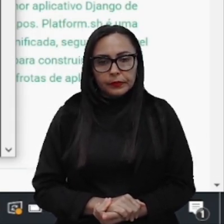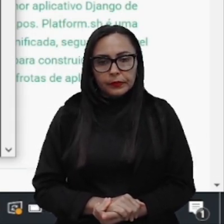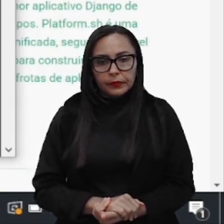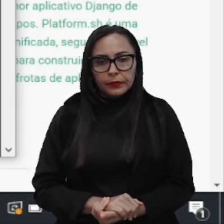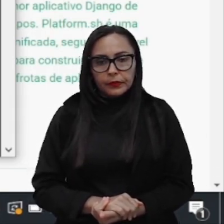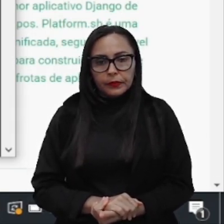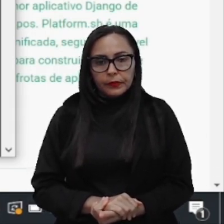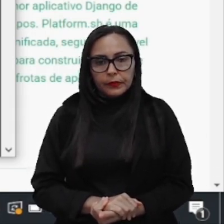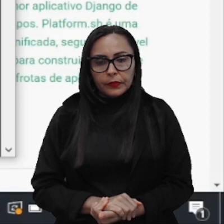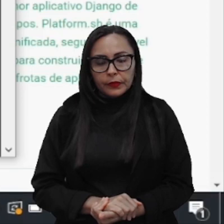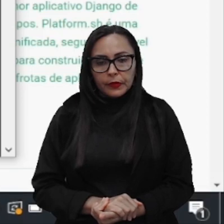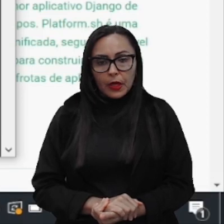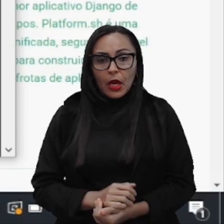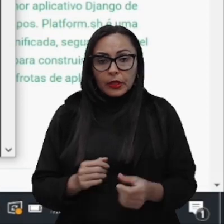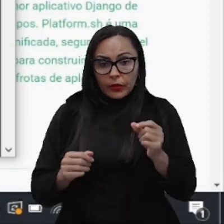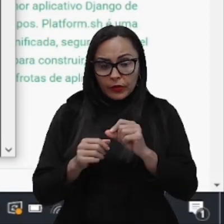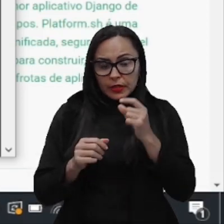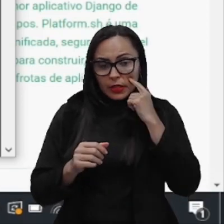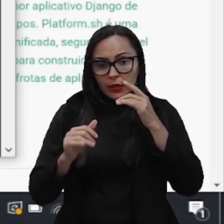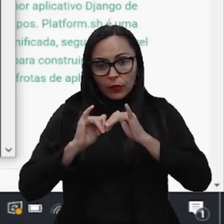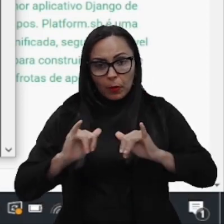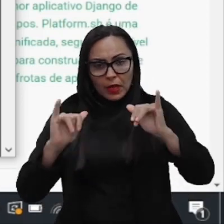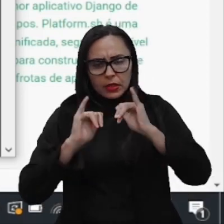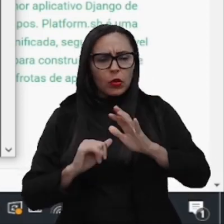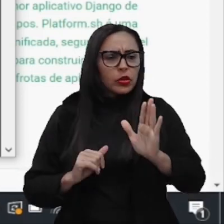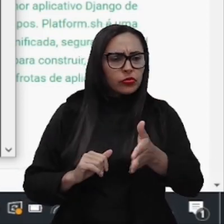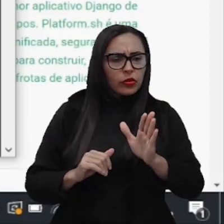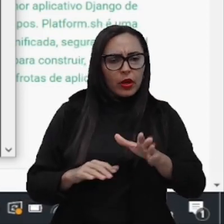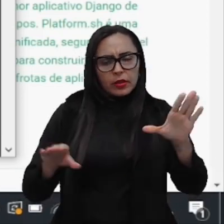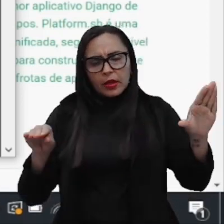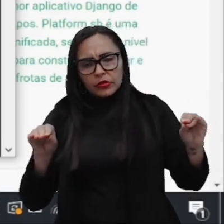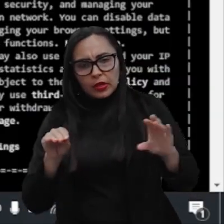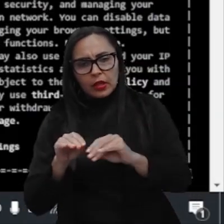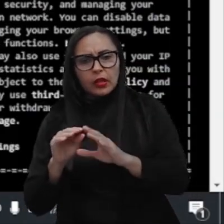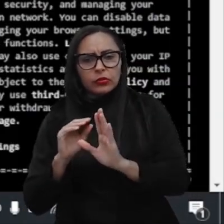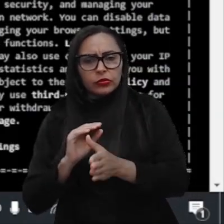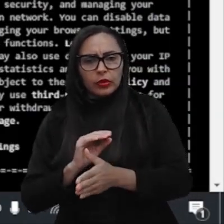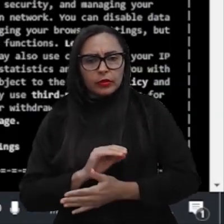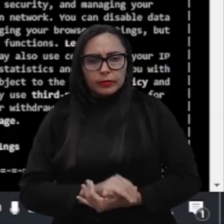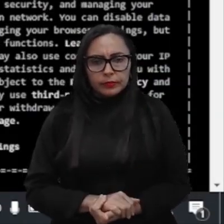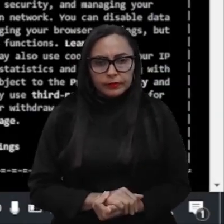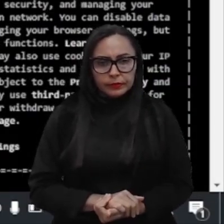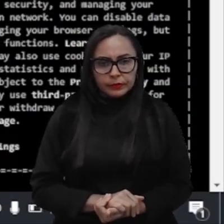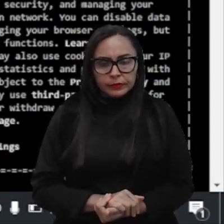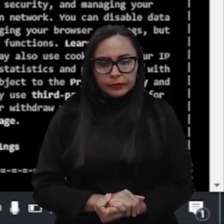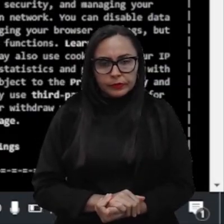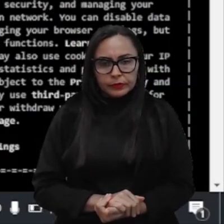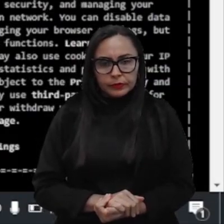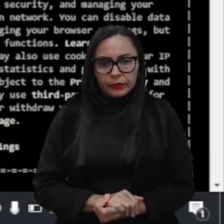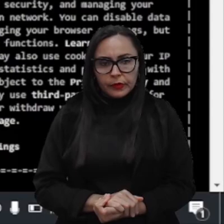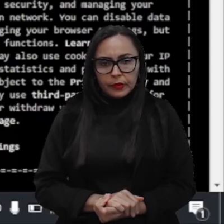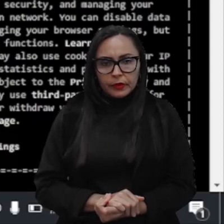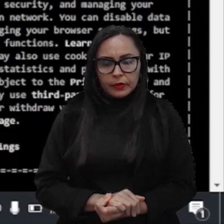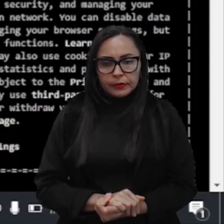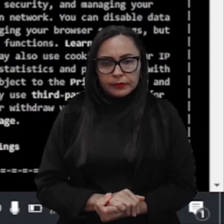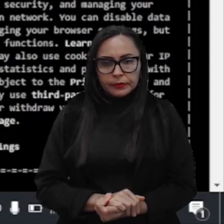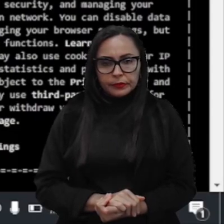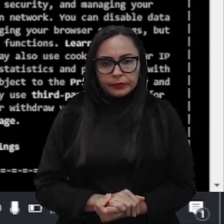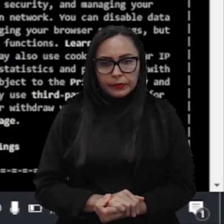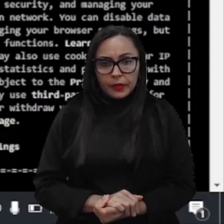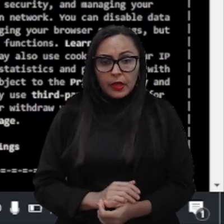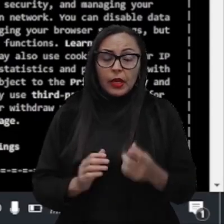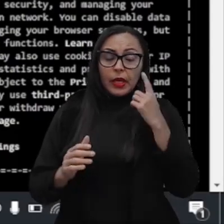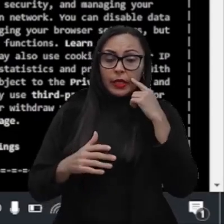informação, porque já está instalado, já o Django, tá ok, gente, então, não precisa mais instalar. Próximo passo, a gente vai instalar